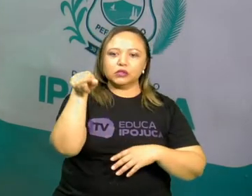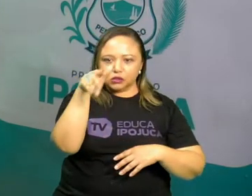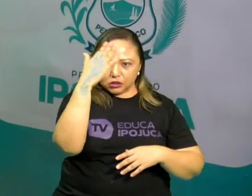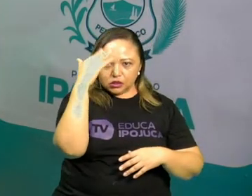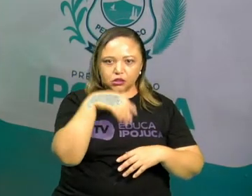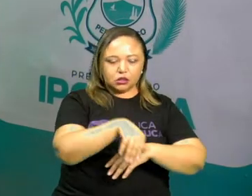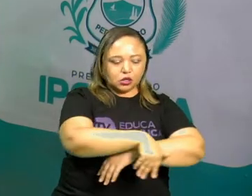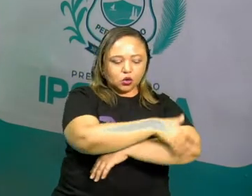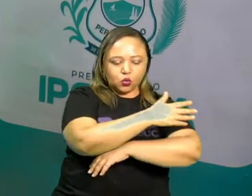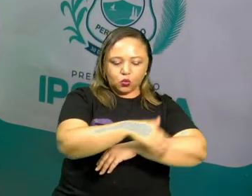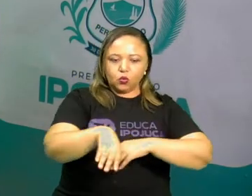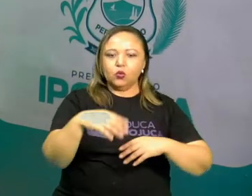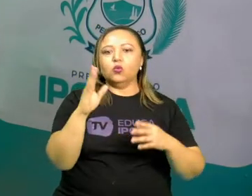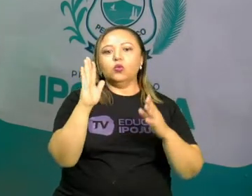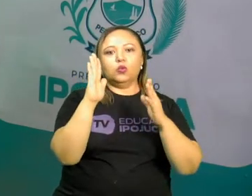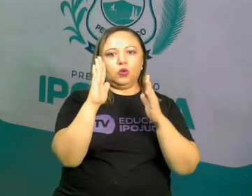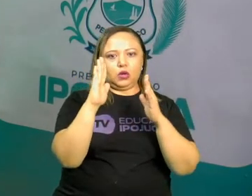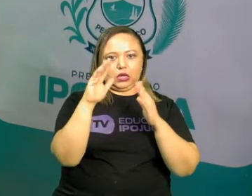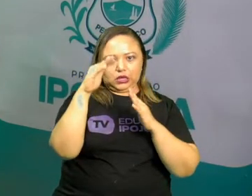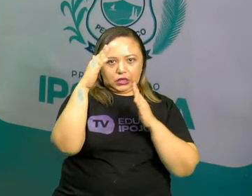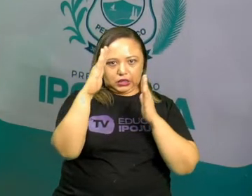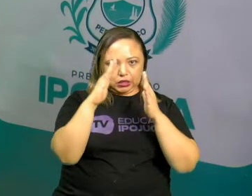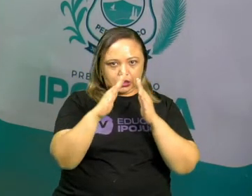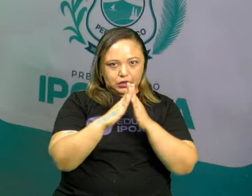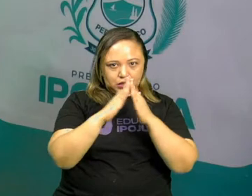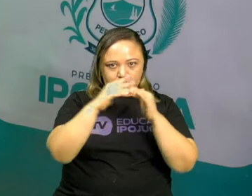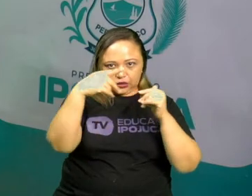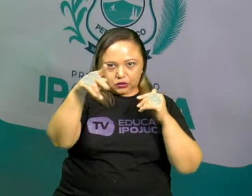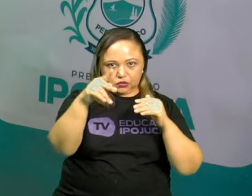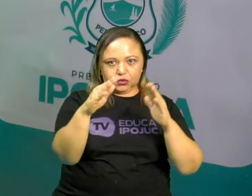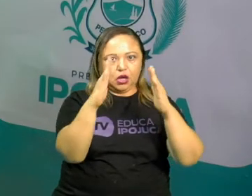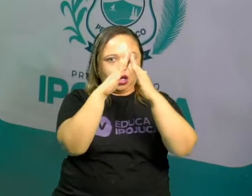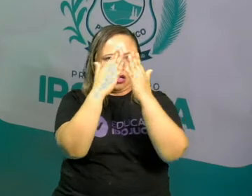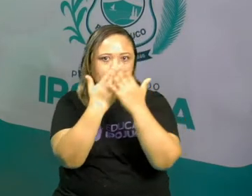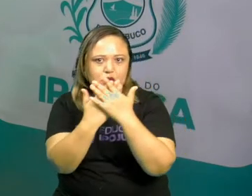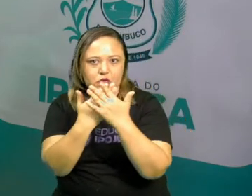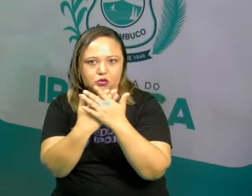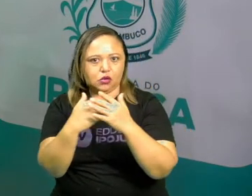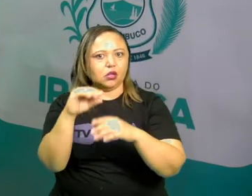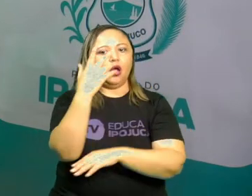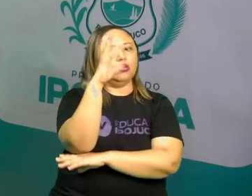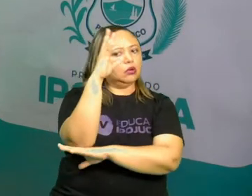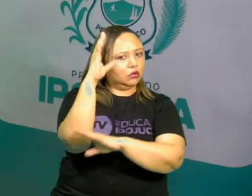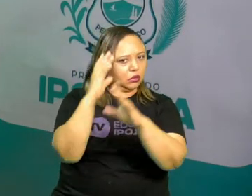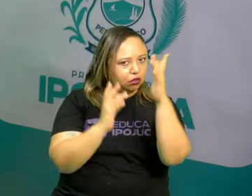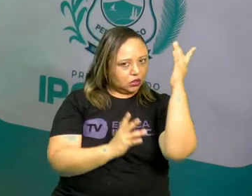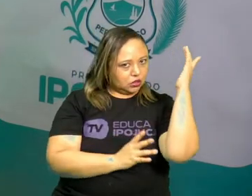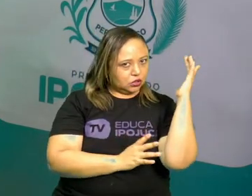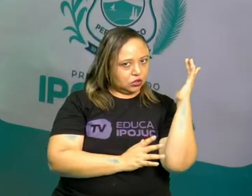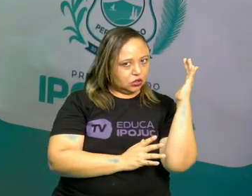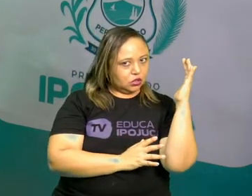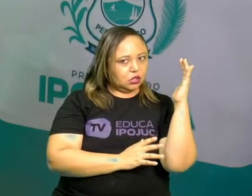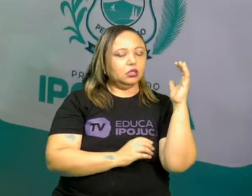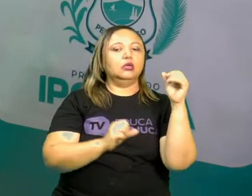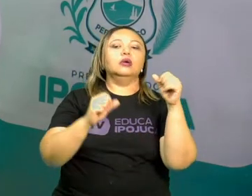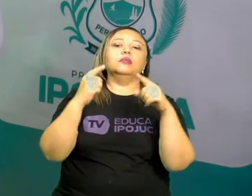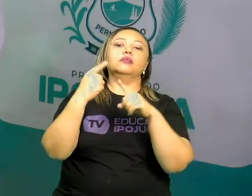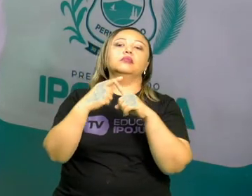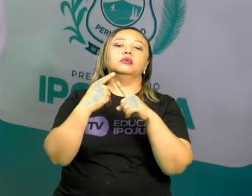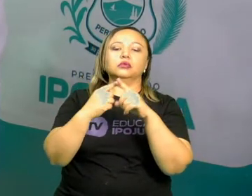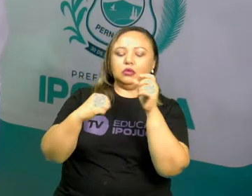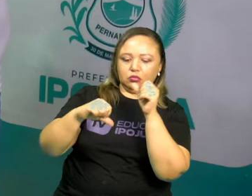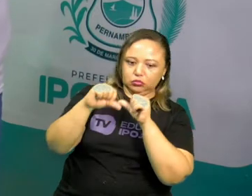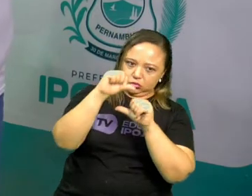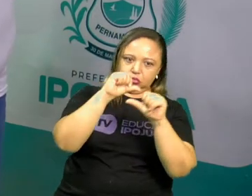paisagem, a sua escola uma paisagem, o local que você mora uma paisagem, porque ela veio modificando